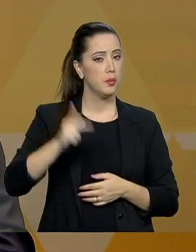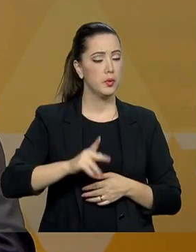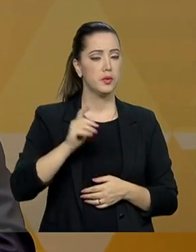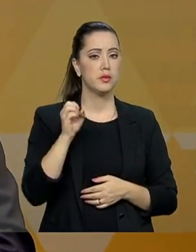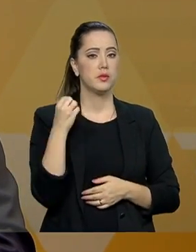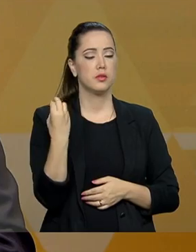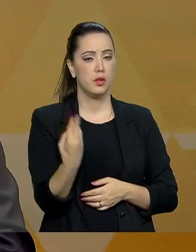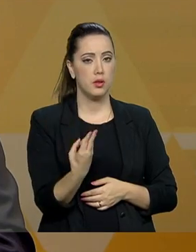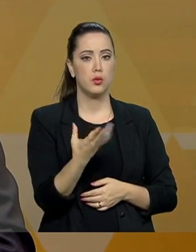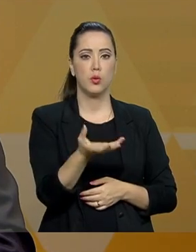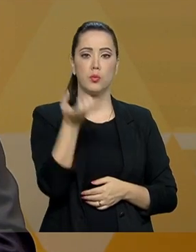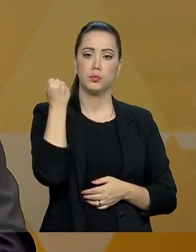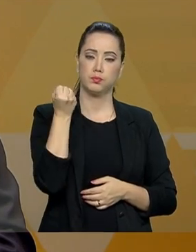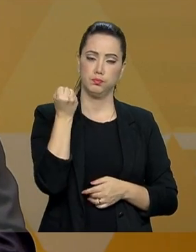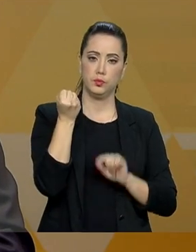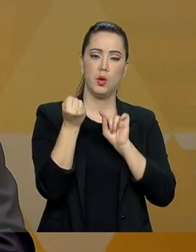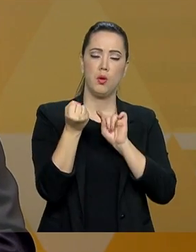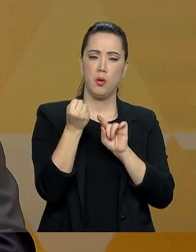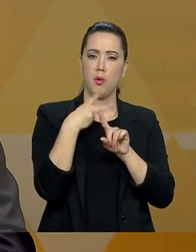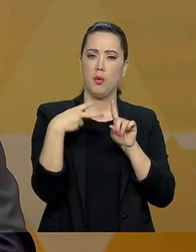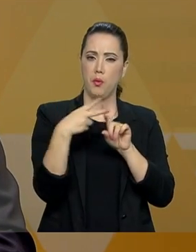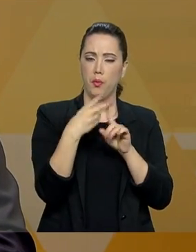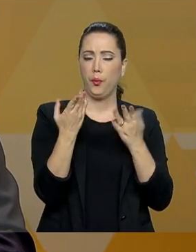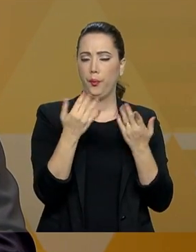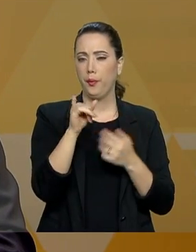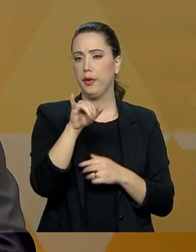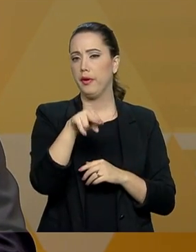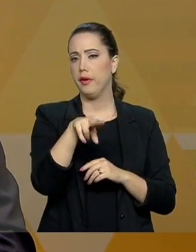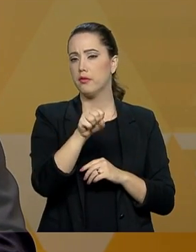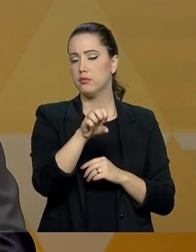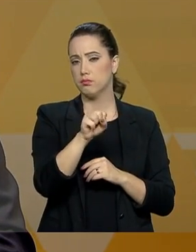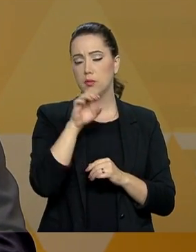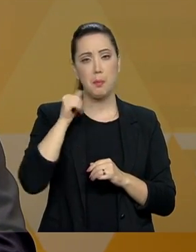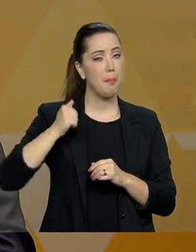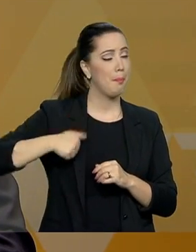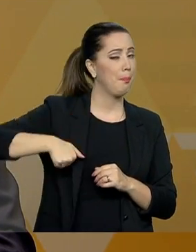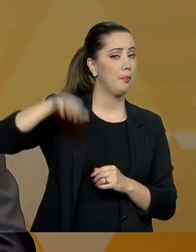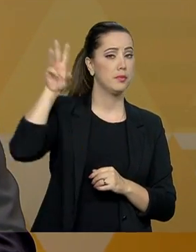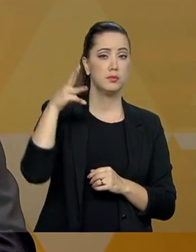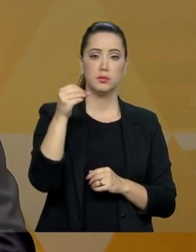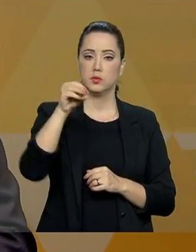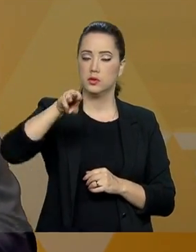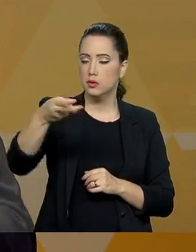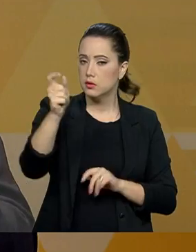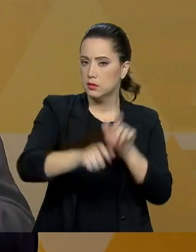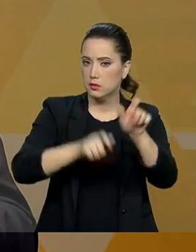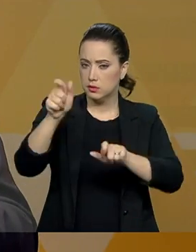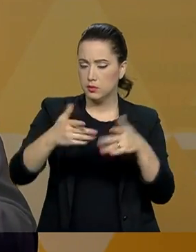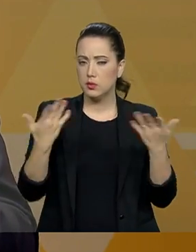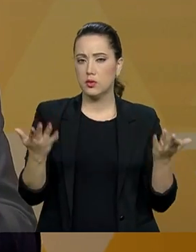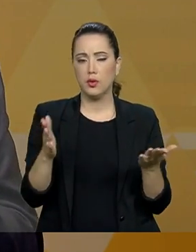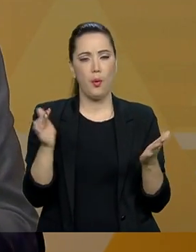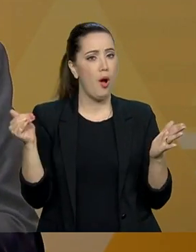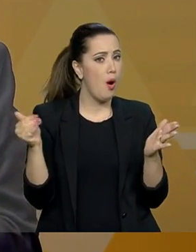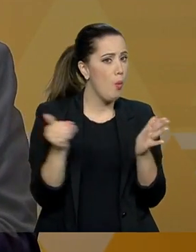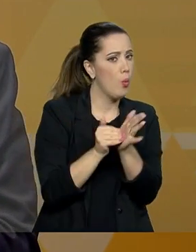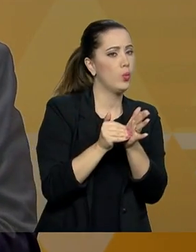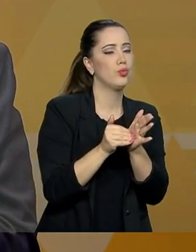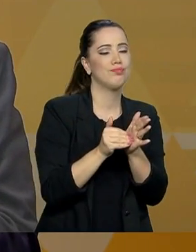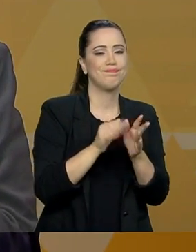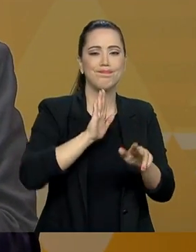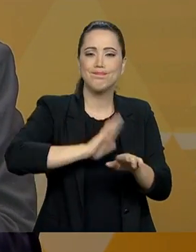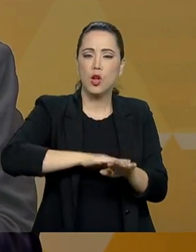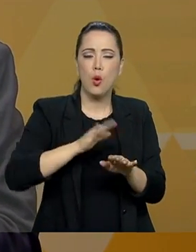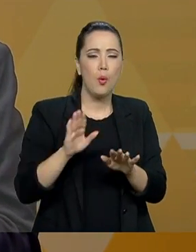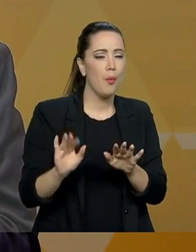pensionistas no regime geral, que deve ser o seu caso, mais de 30 milhões de brasileiros. Então, talvez seja a última oportunidade que nós vamos